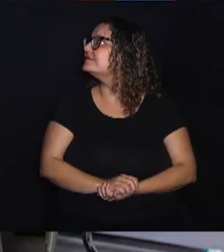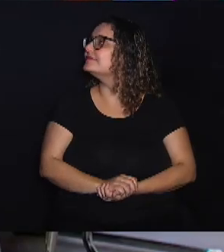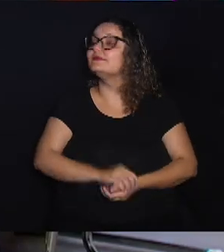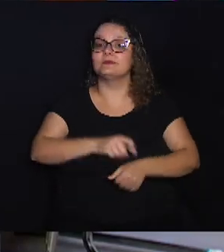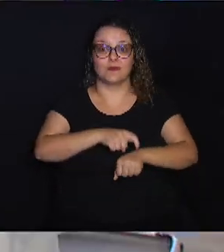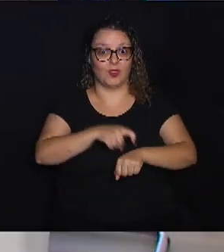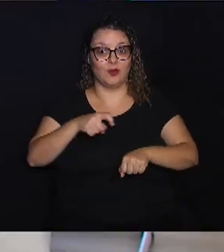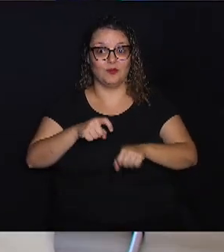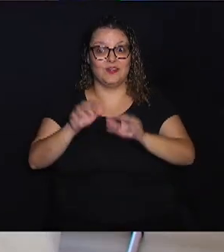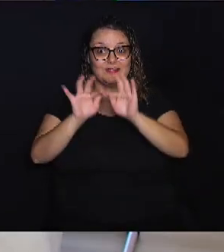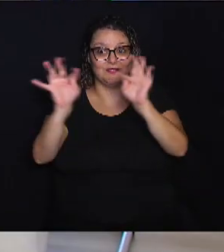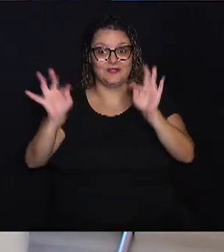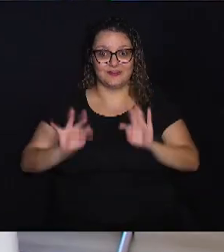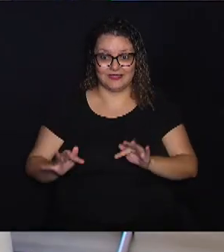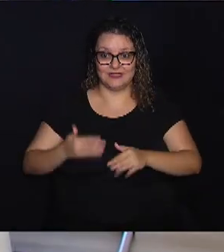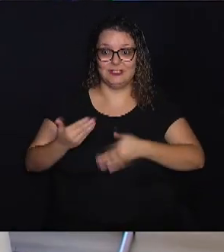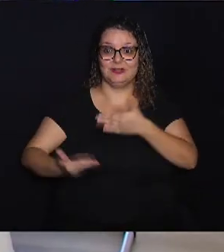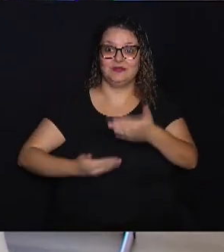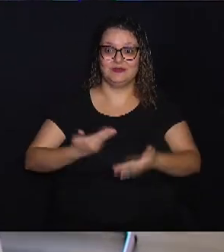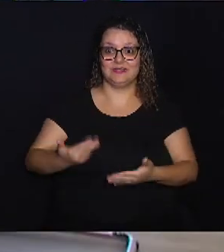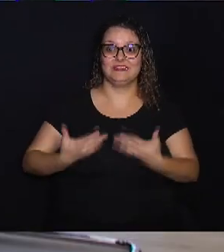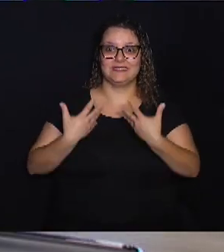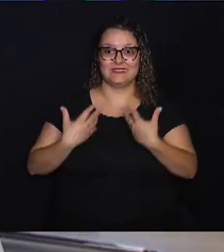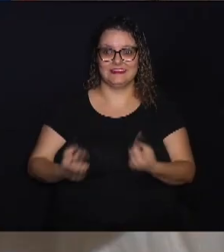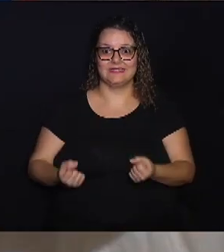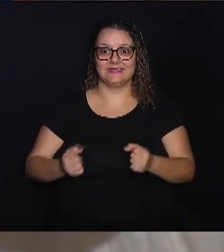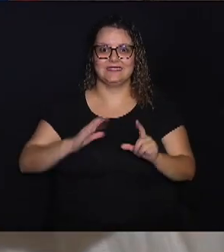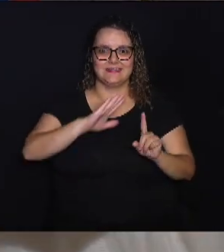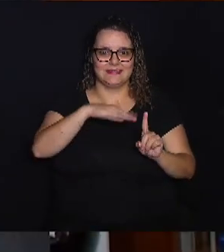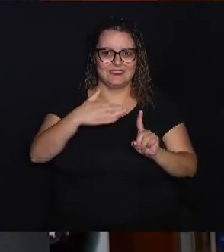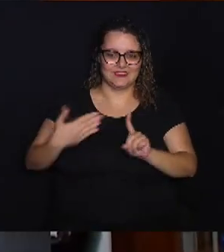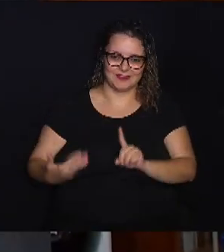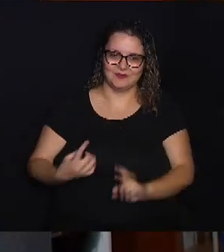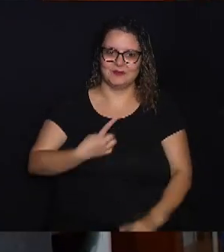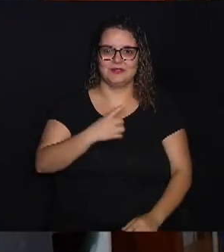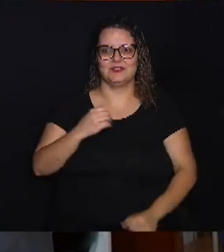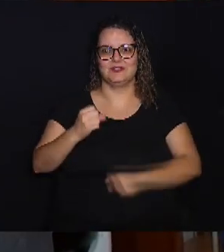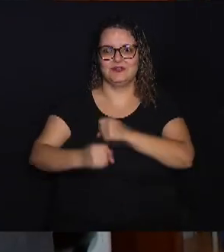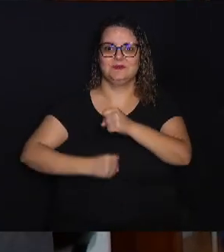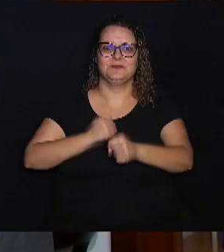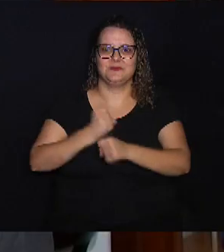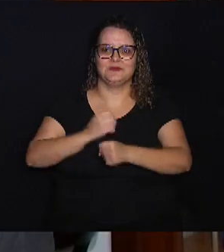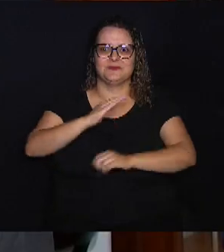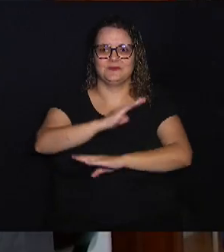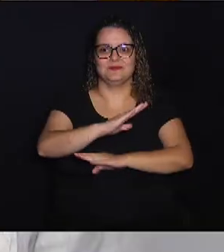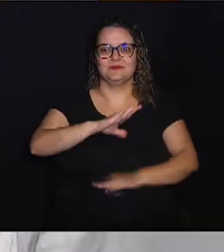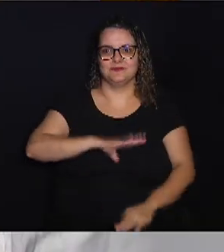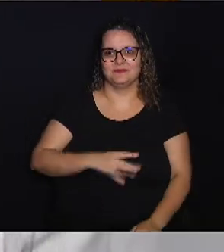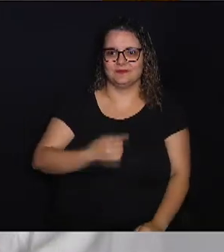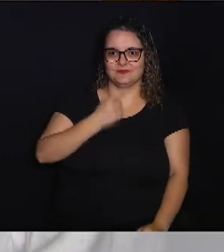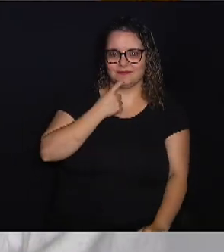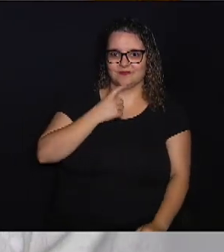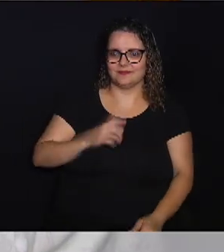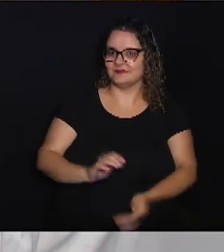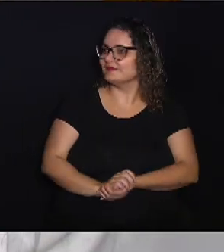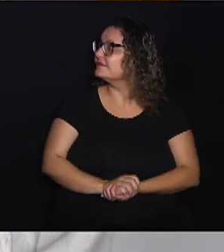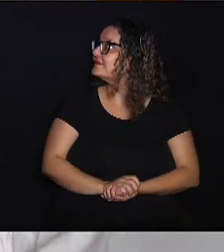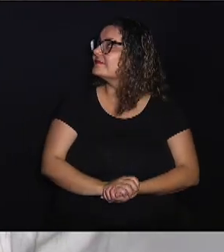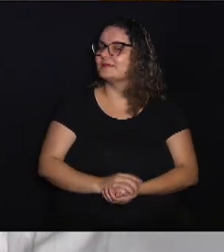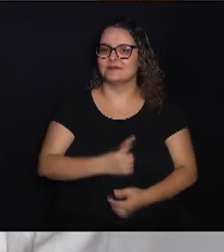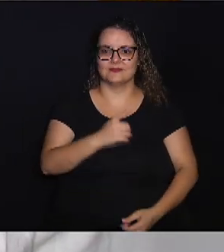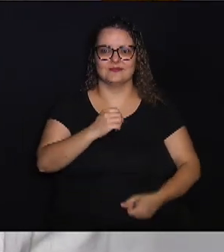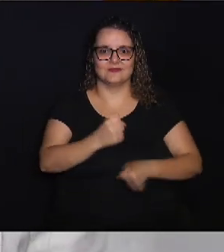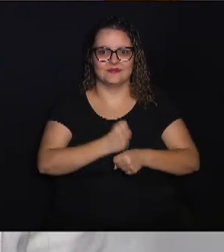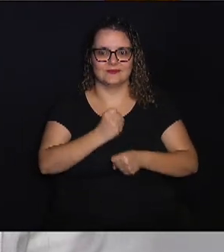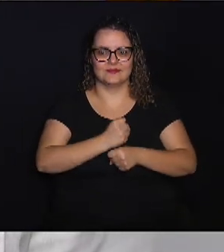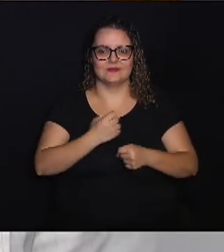muito feliz para os servidores que receberam homenagem pelos 10 anos de Câmara Municipal de Campinas. Ao longo dos 10 anos, a